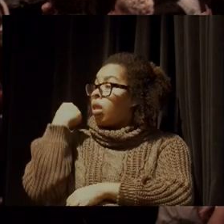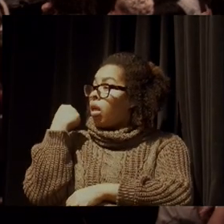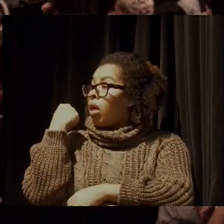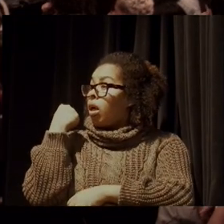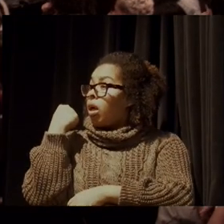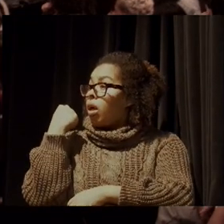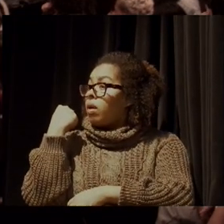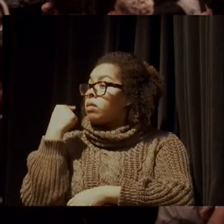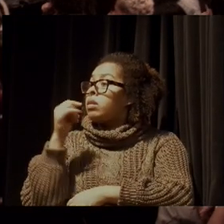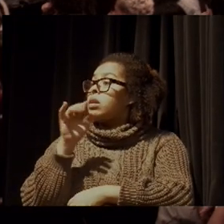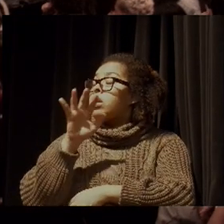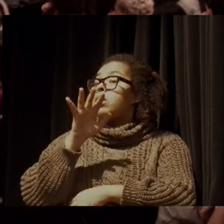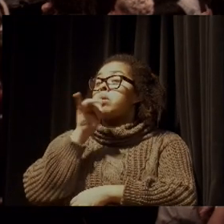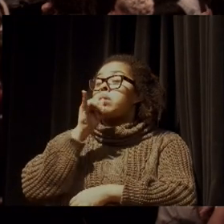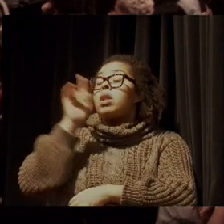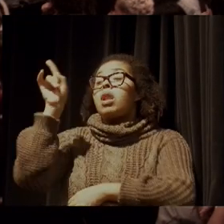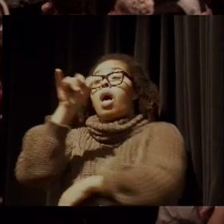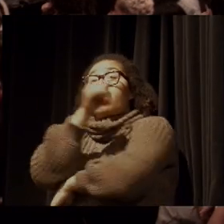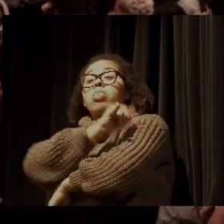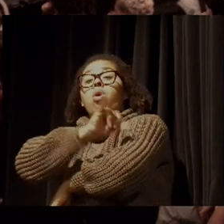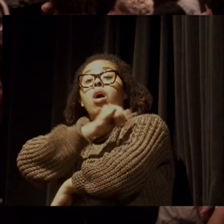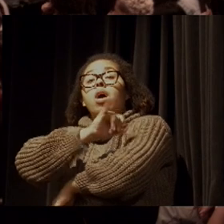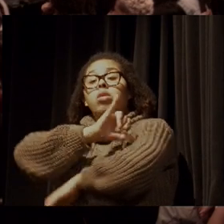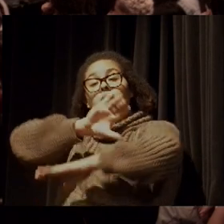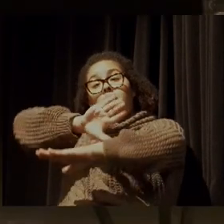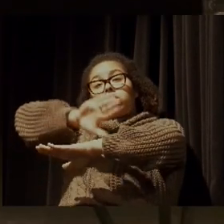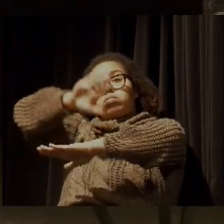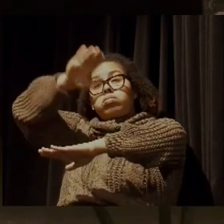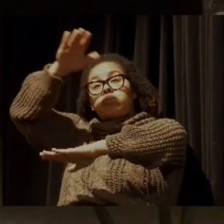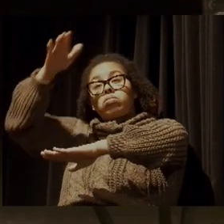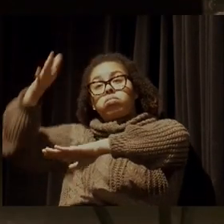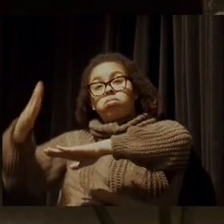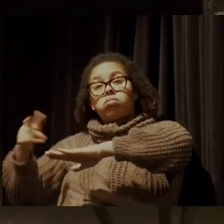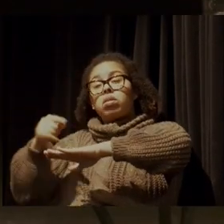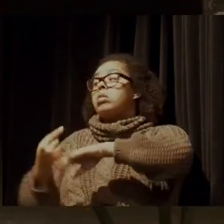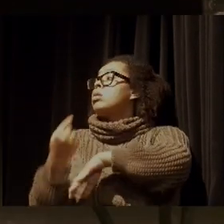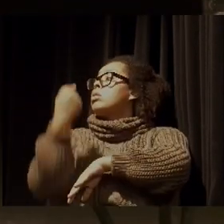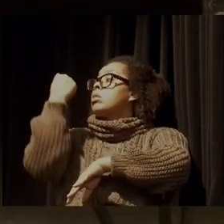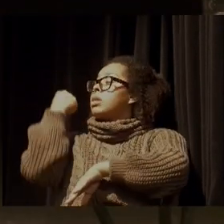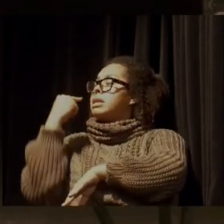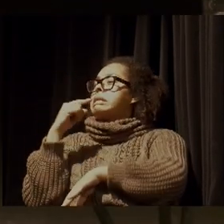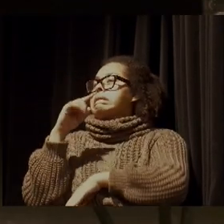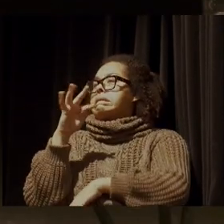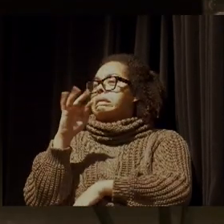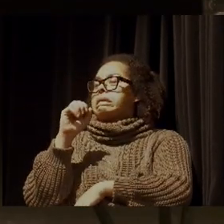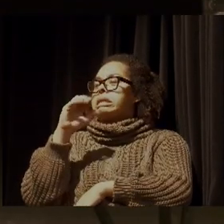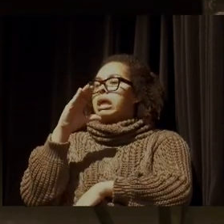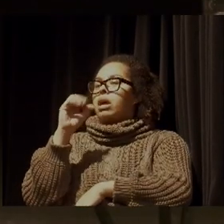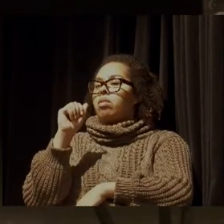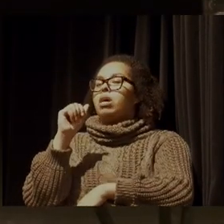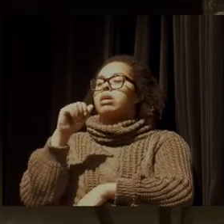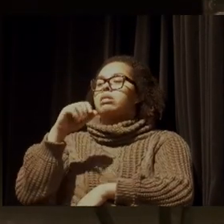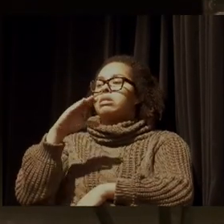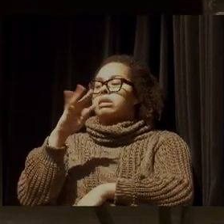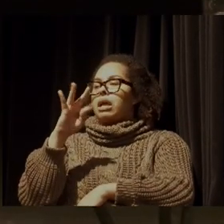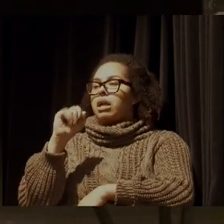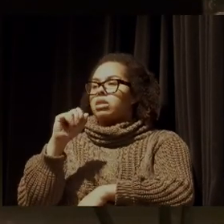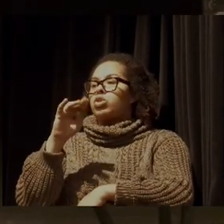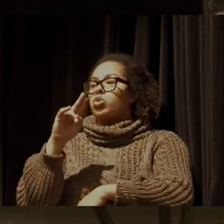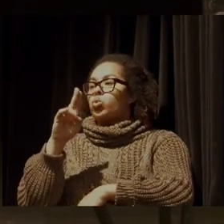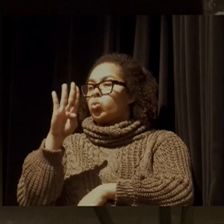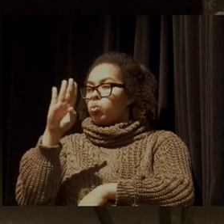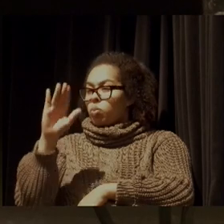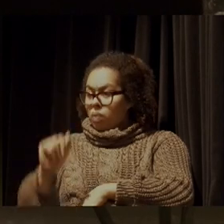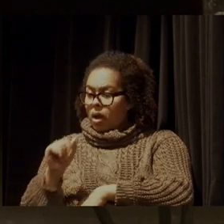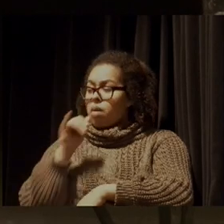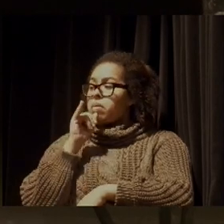na região serrana no Rio de Janeiro, e há muitos anos atrás, em Caraguatatuba, chamada Serra das Araras. Então,